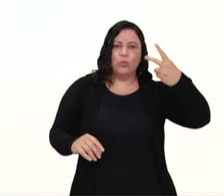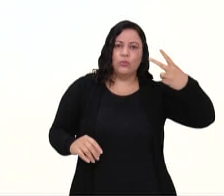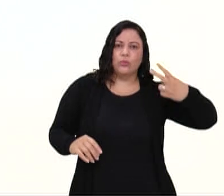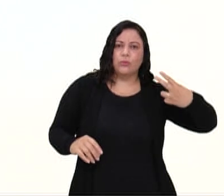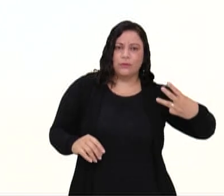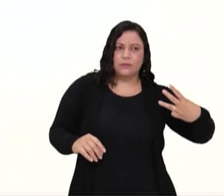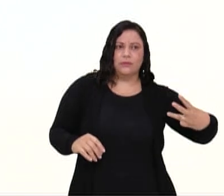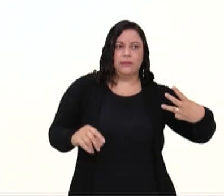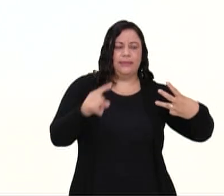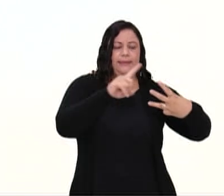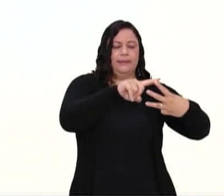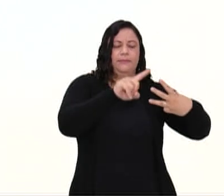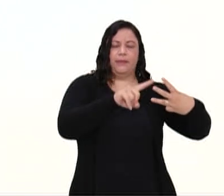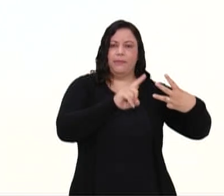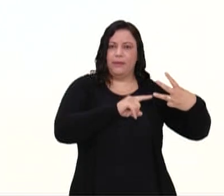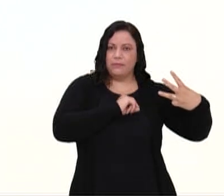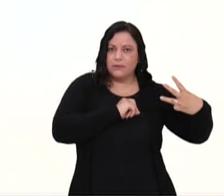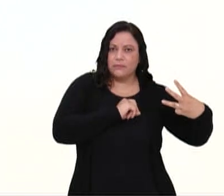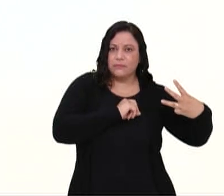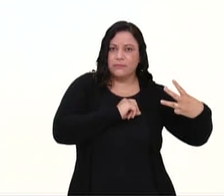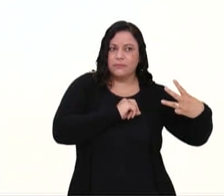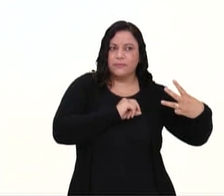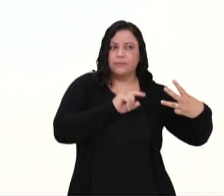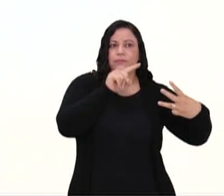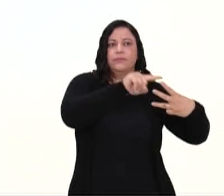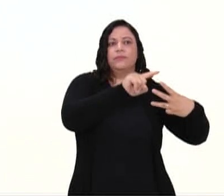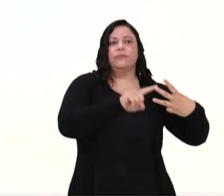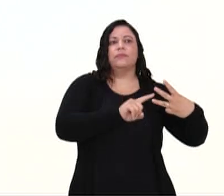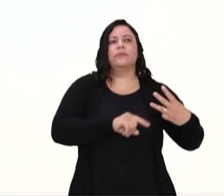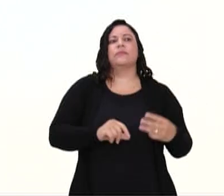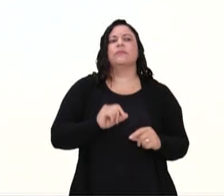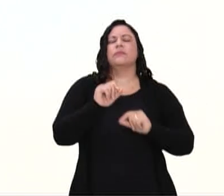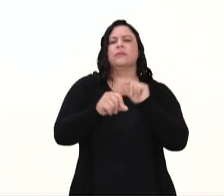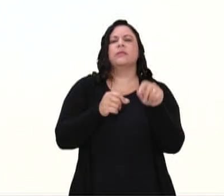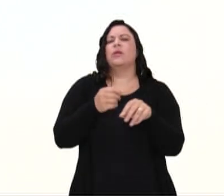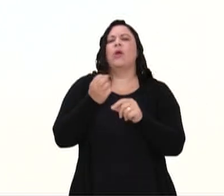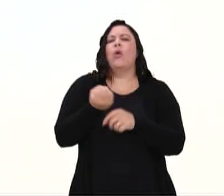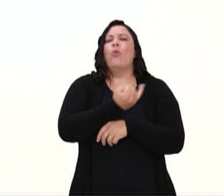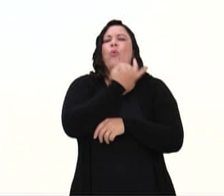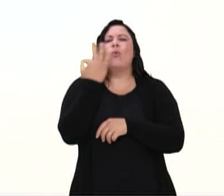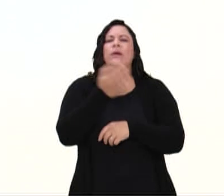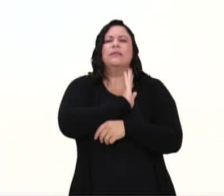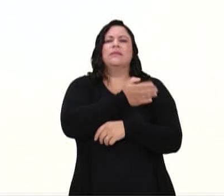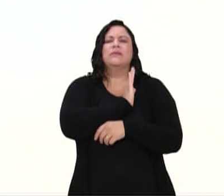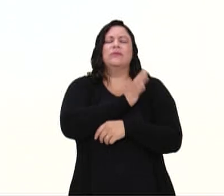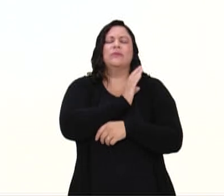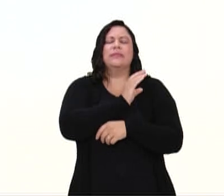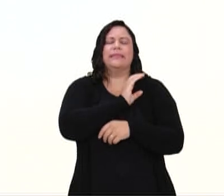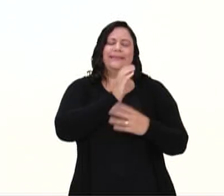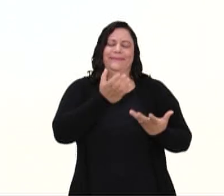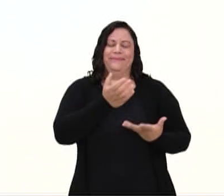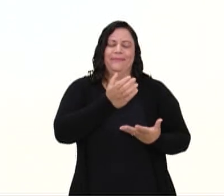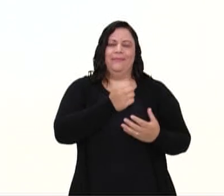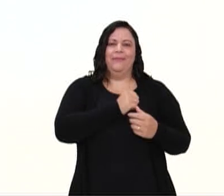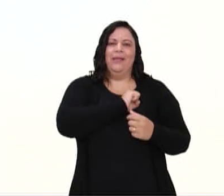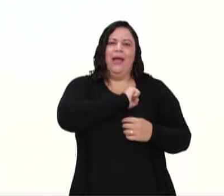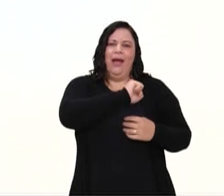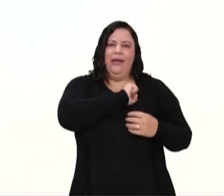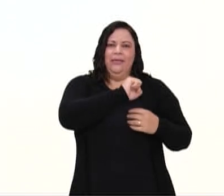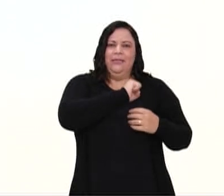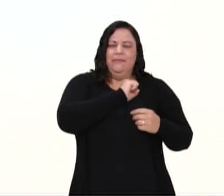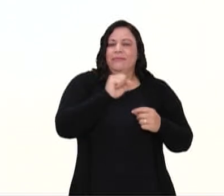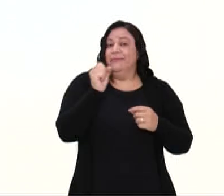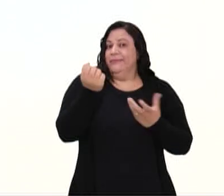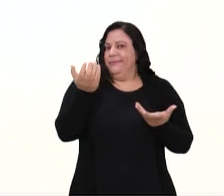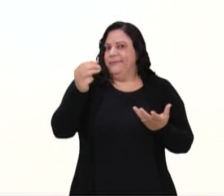O primeiro é que a frequência de vezes que o coração bate por minuto. Depois, programa de qualidade